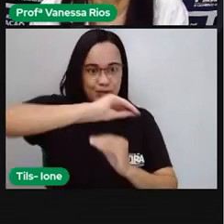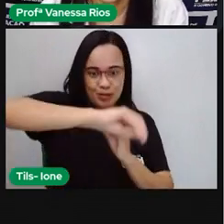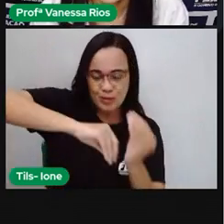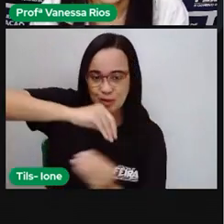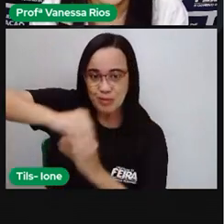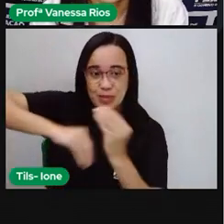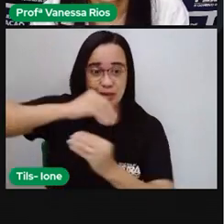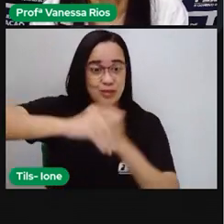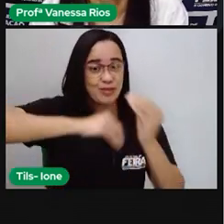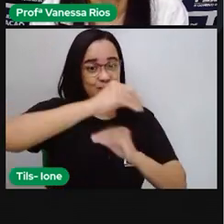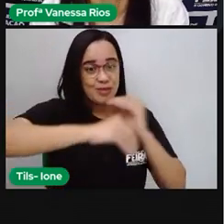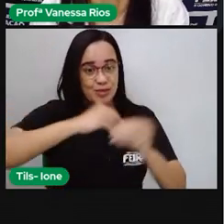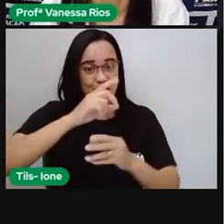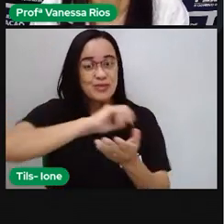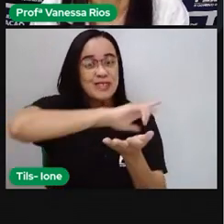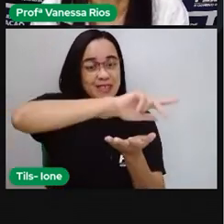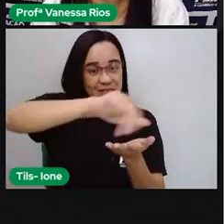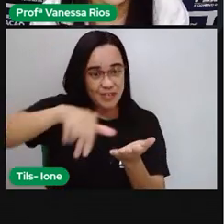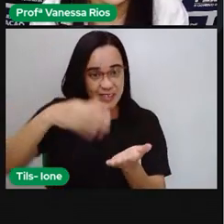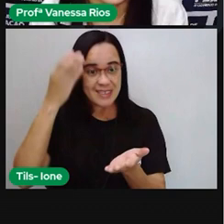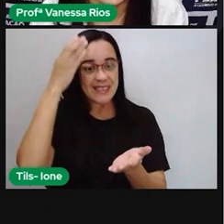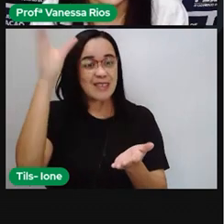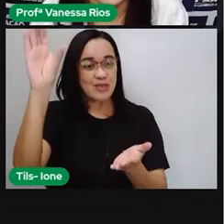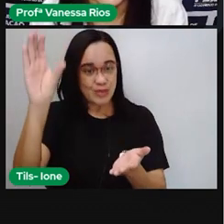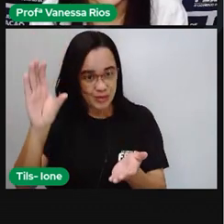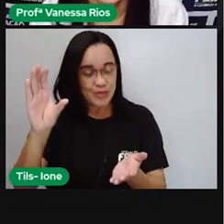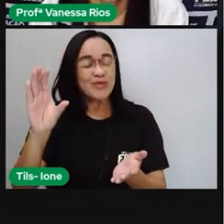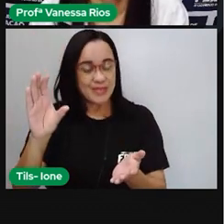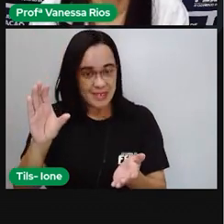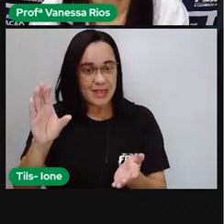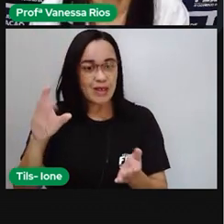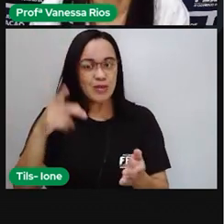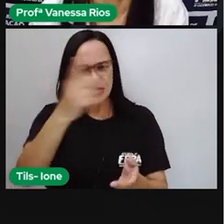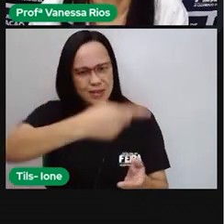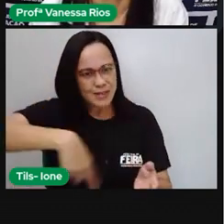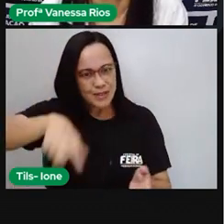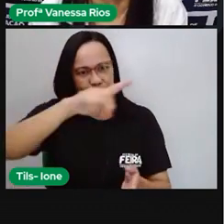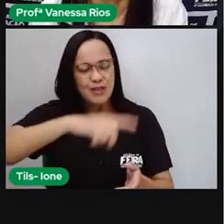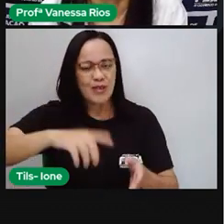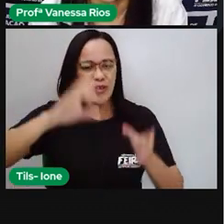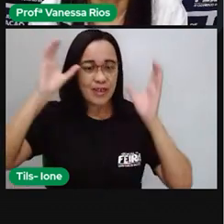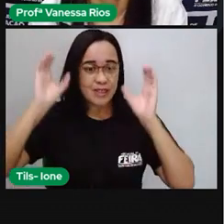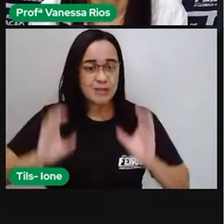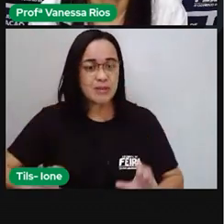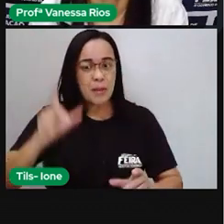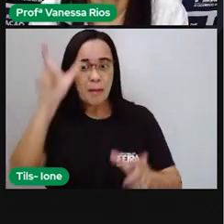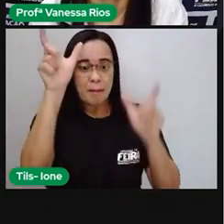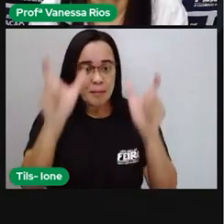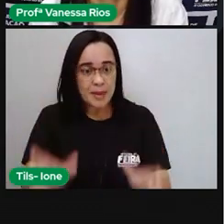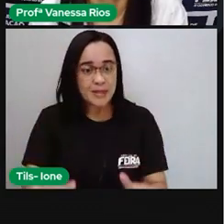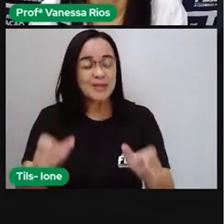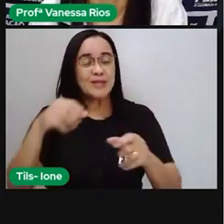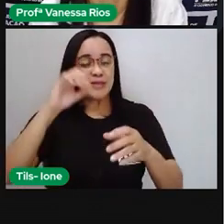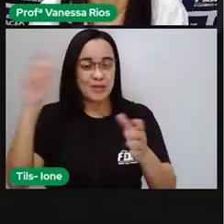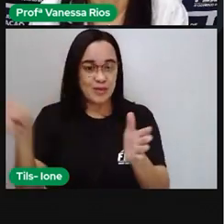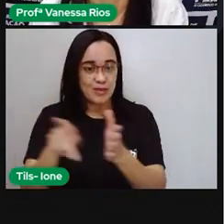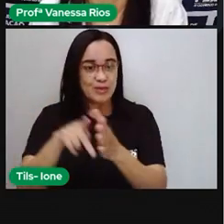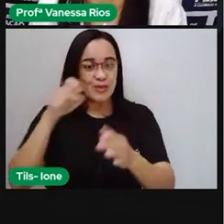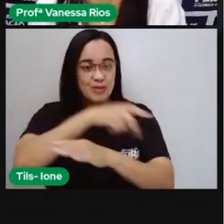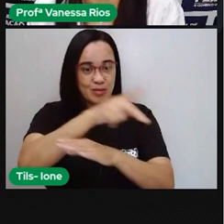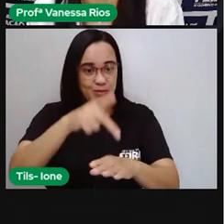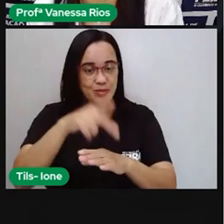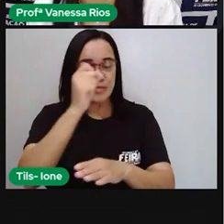pra nós, né? Enquanto aí cidadãos brasileiros, e a gente percebe que a diversidade cultural é algo que está